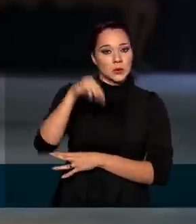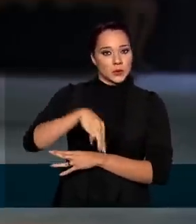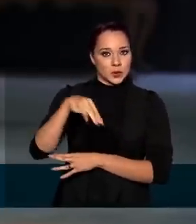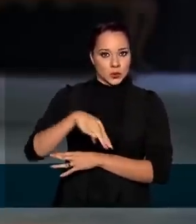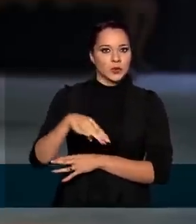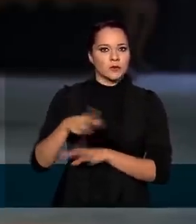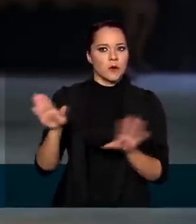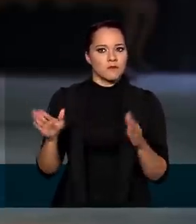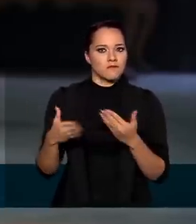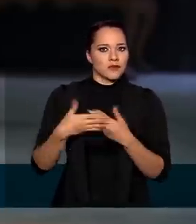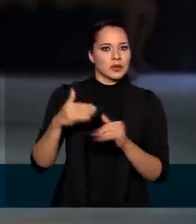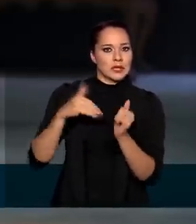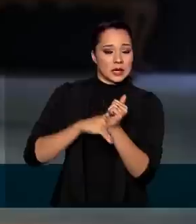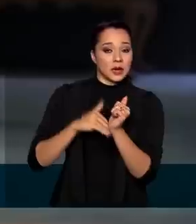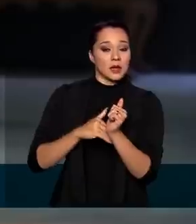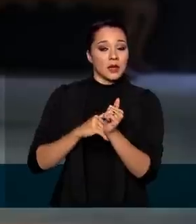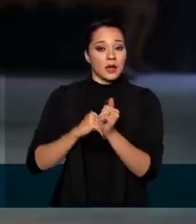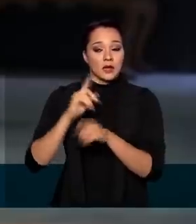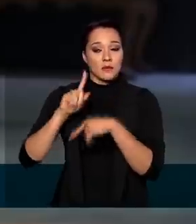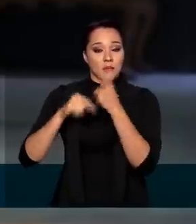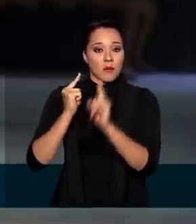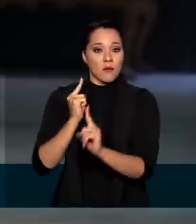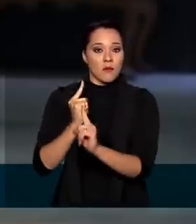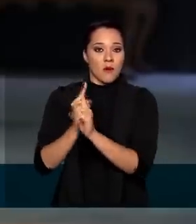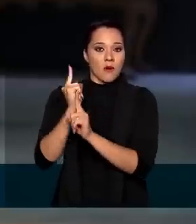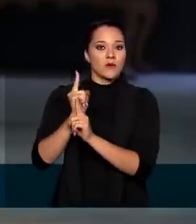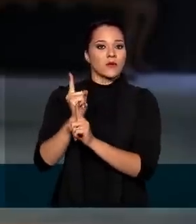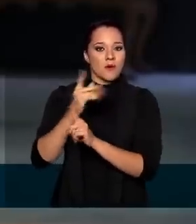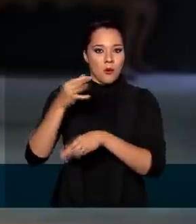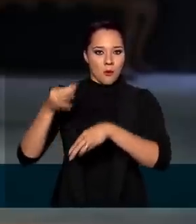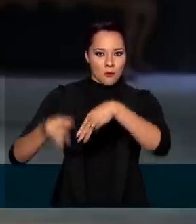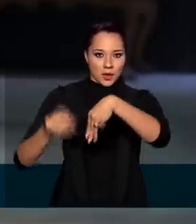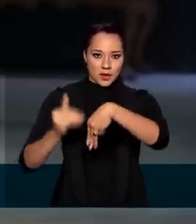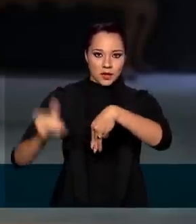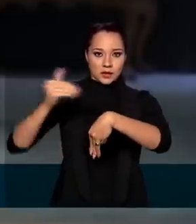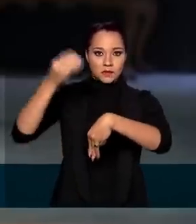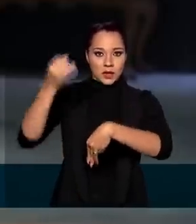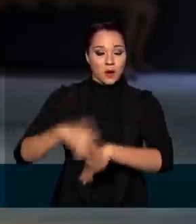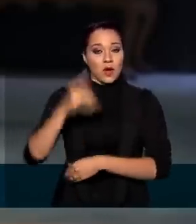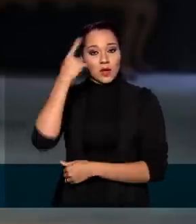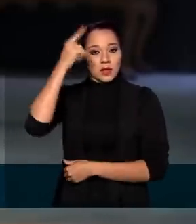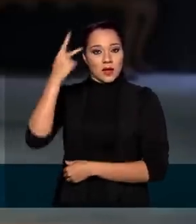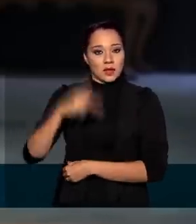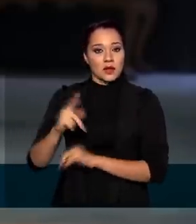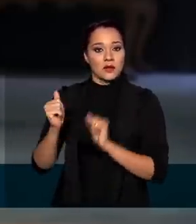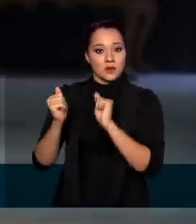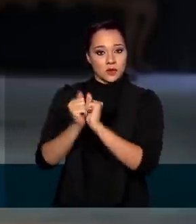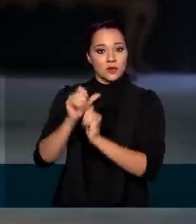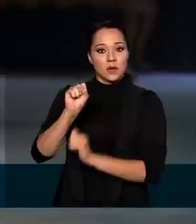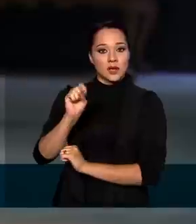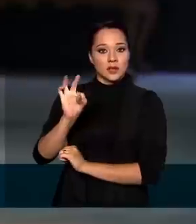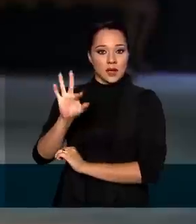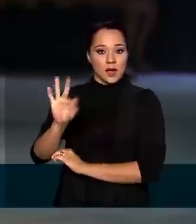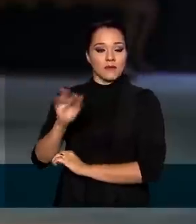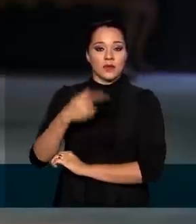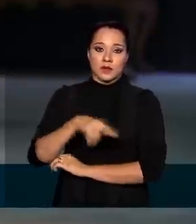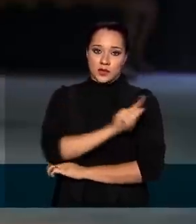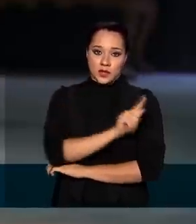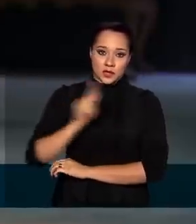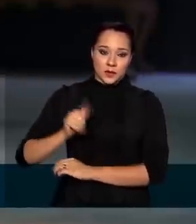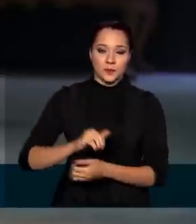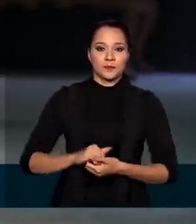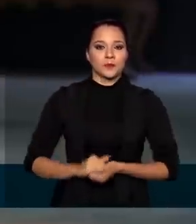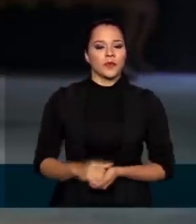foi a portas fechadas e durante o encontro o ministro Luiz Fux falou sobre as ideias dele à frente do STF, nessa gestão à frente do